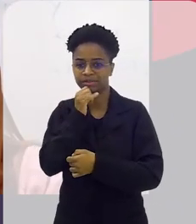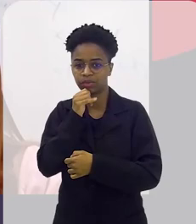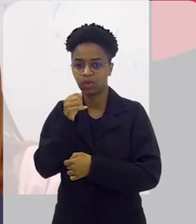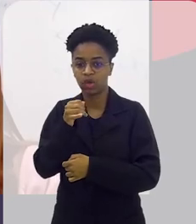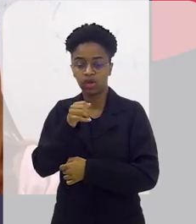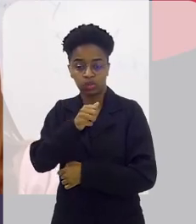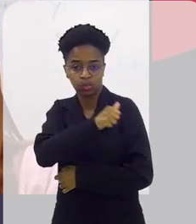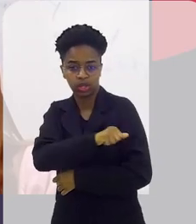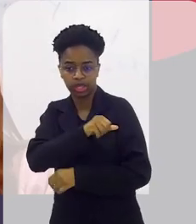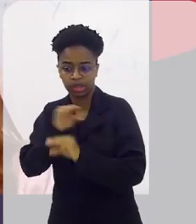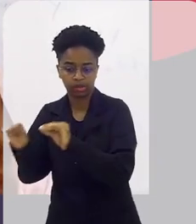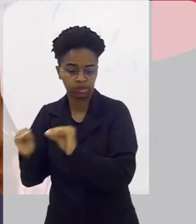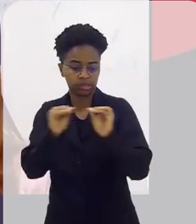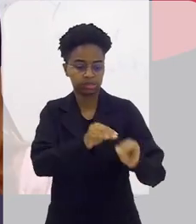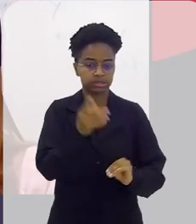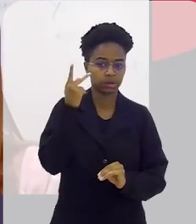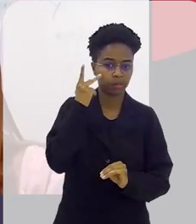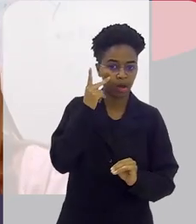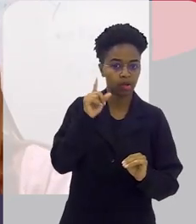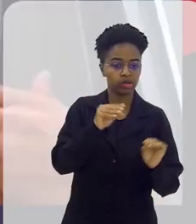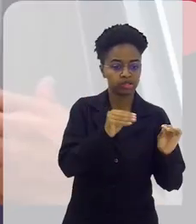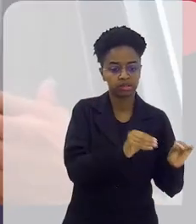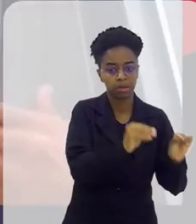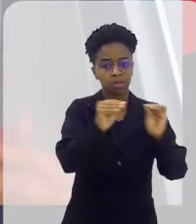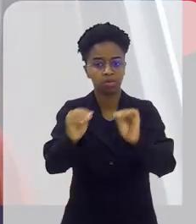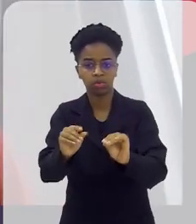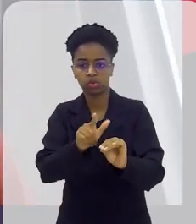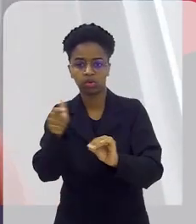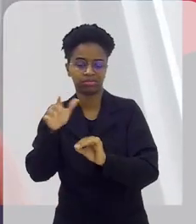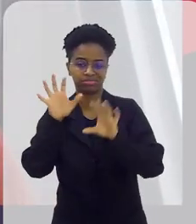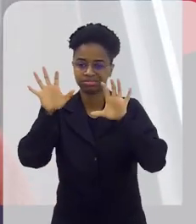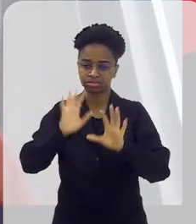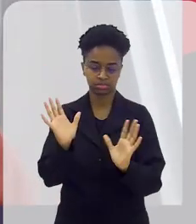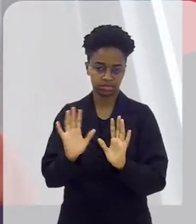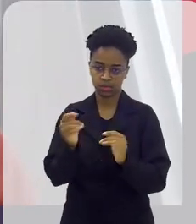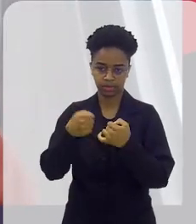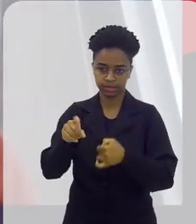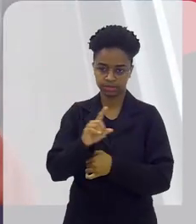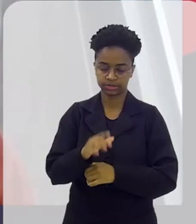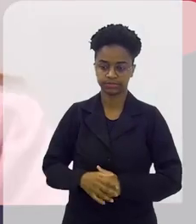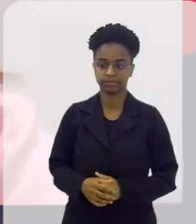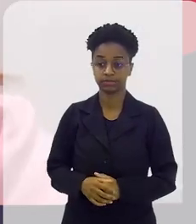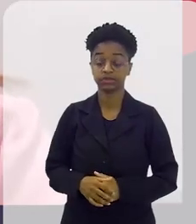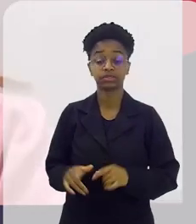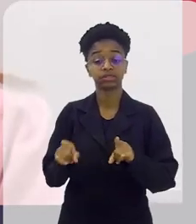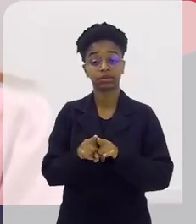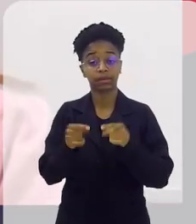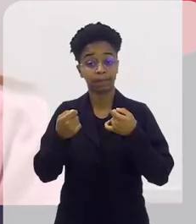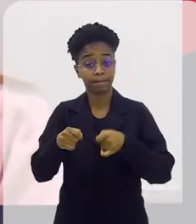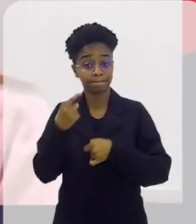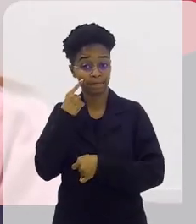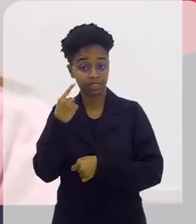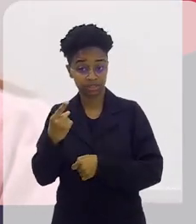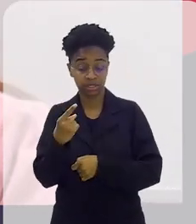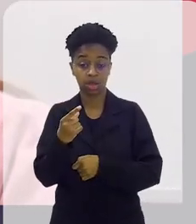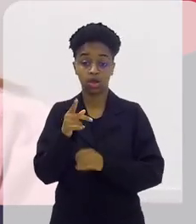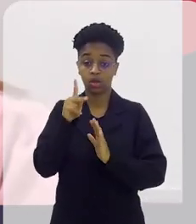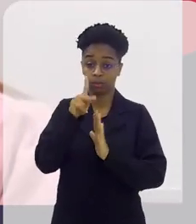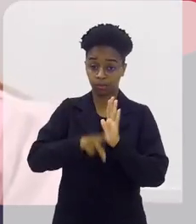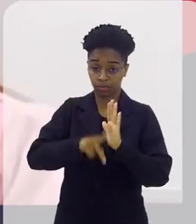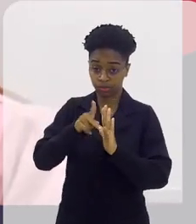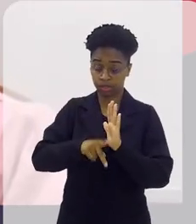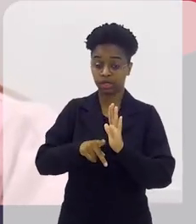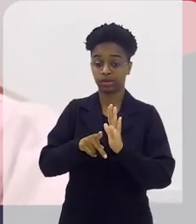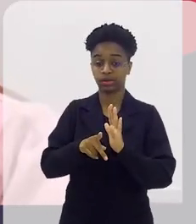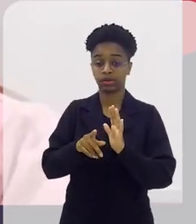para São Paulo, já está em São Paulo e São Paulo transportar para as outras regiões do país. A gente também tem que pensar que o projeto foi